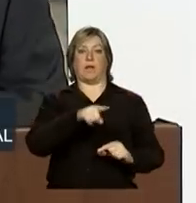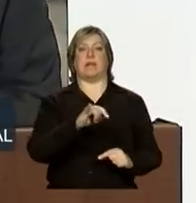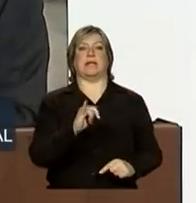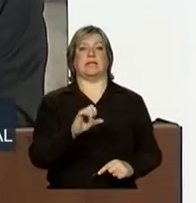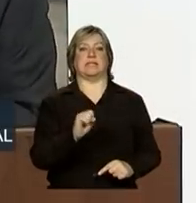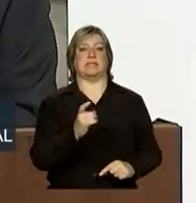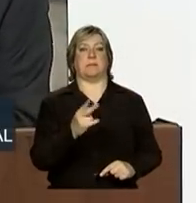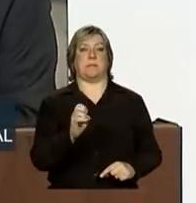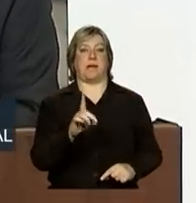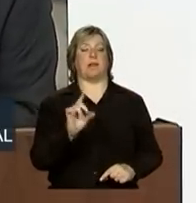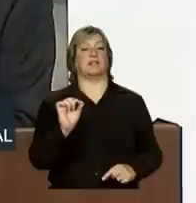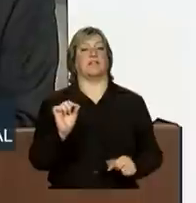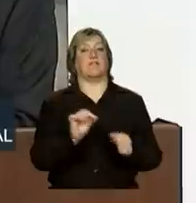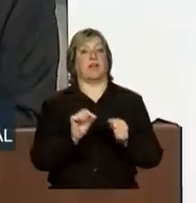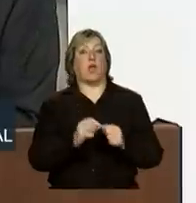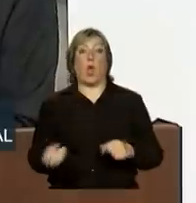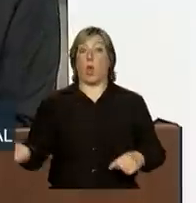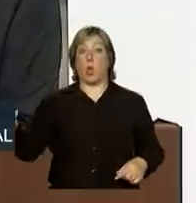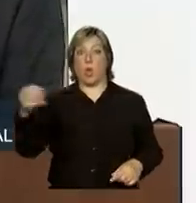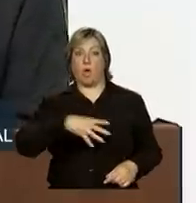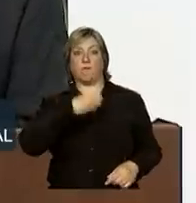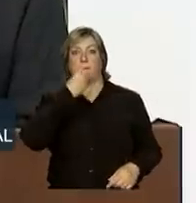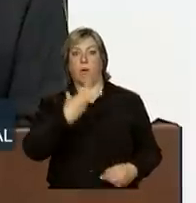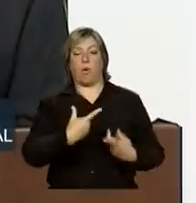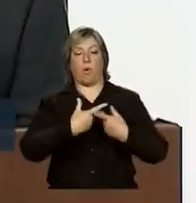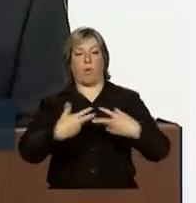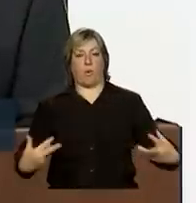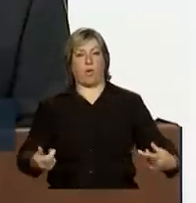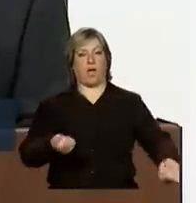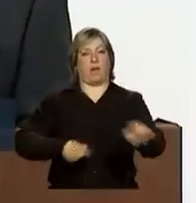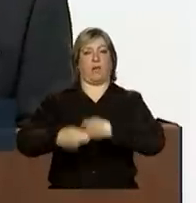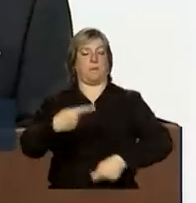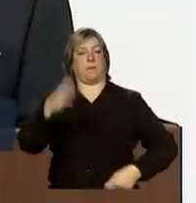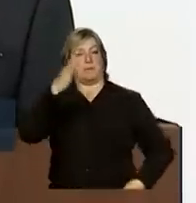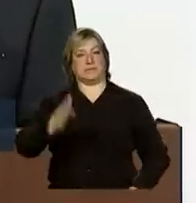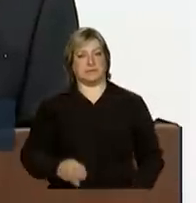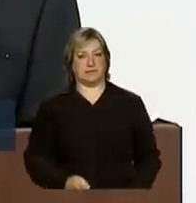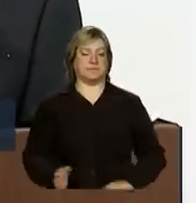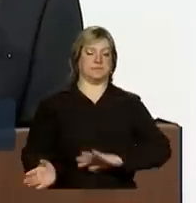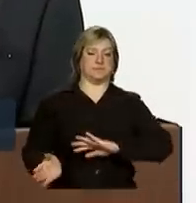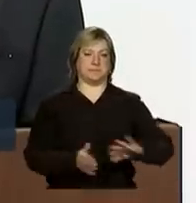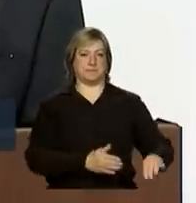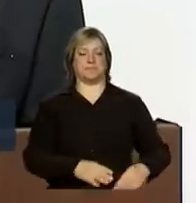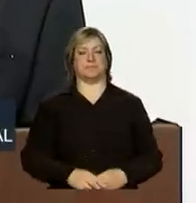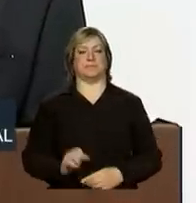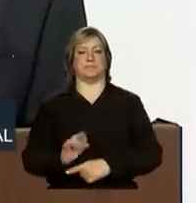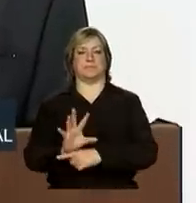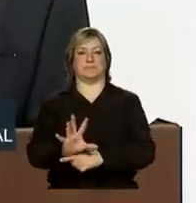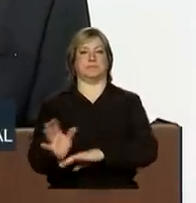causando novos efeitos positivos na economia brasileira. Passamos adiante.